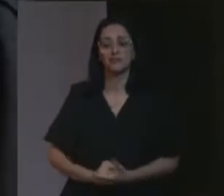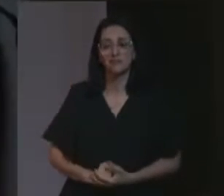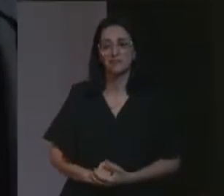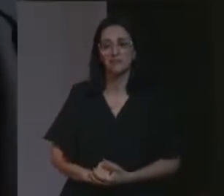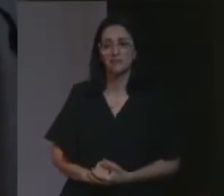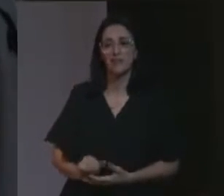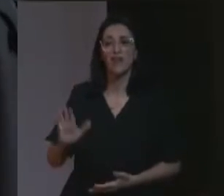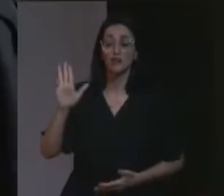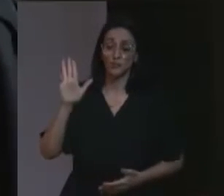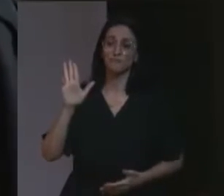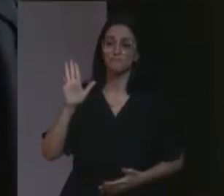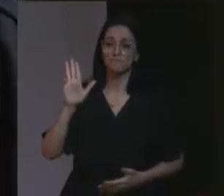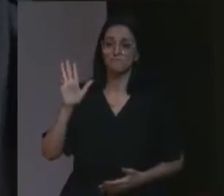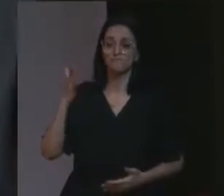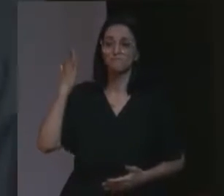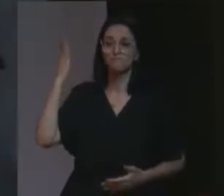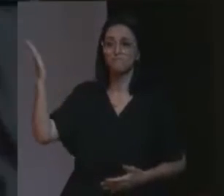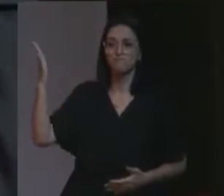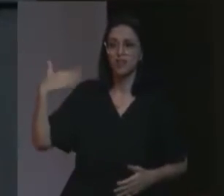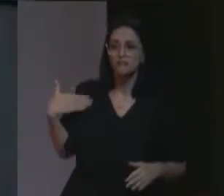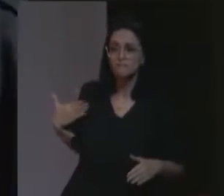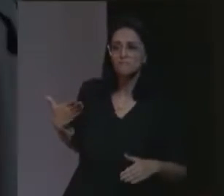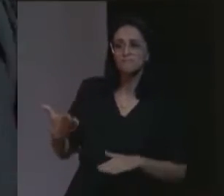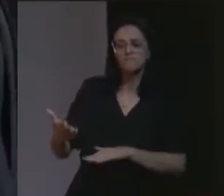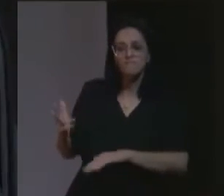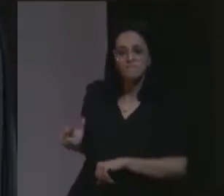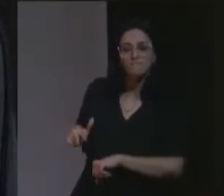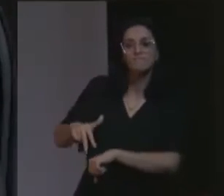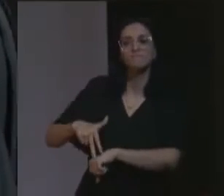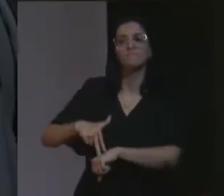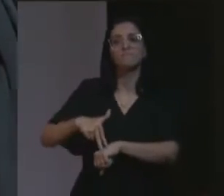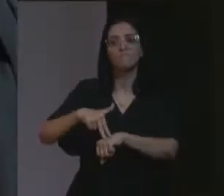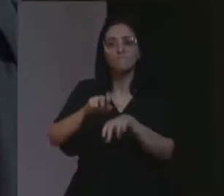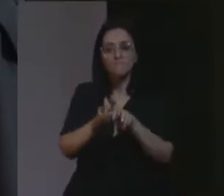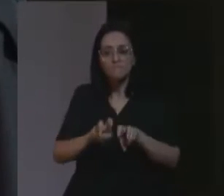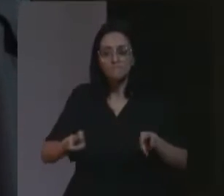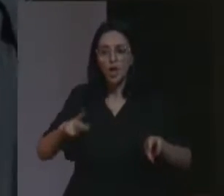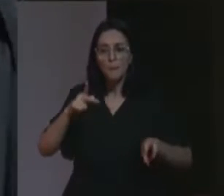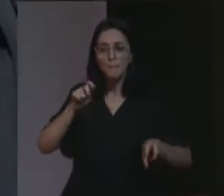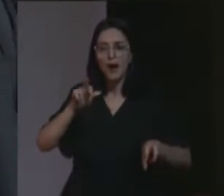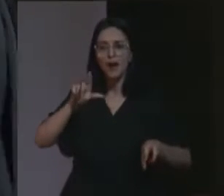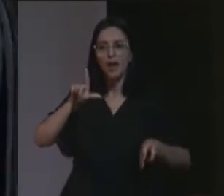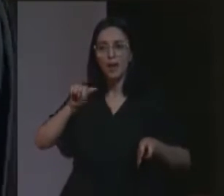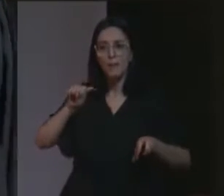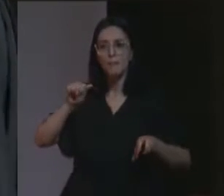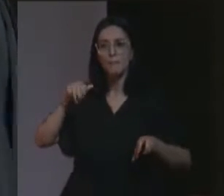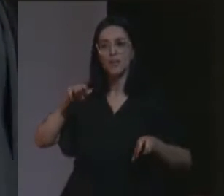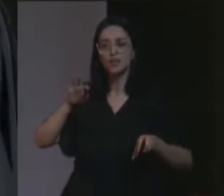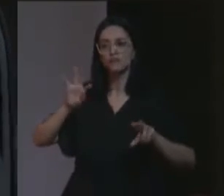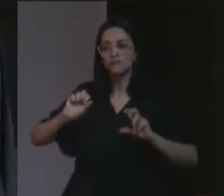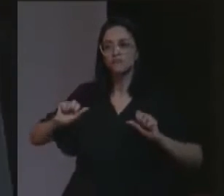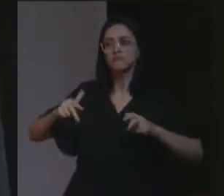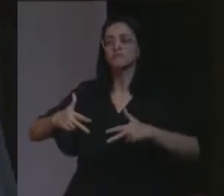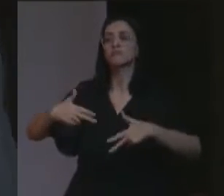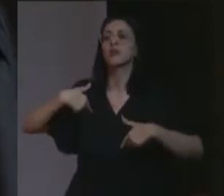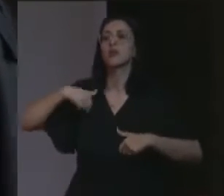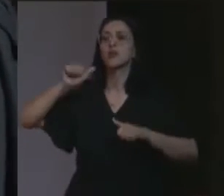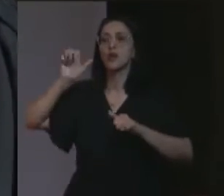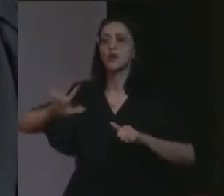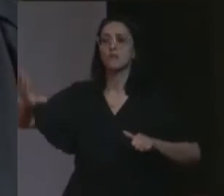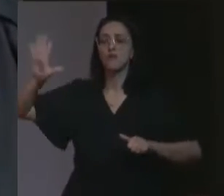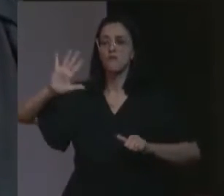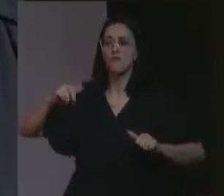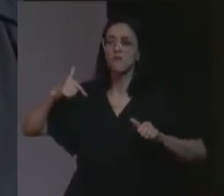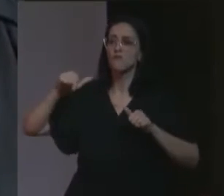Luiz Inácio Lula da Silva, compareceu ao parlamento europeu, no alto da sua credibilidade, perante a